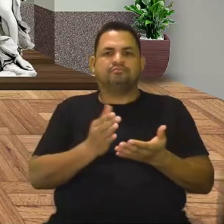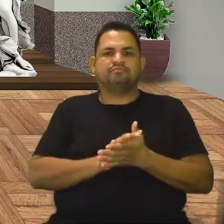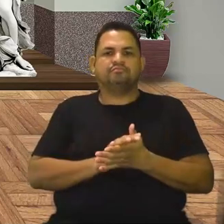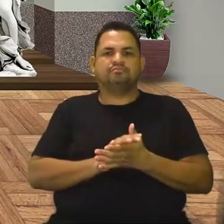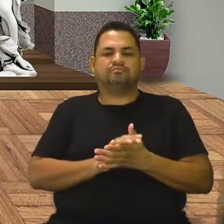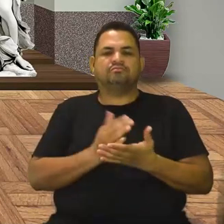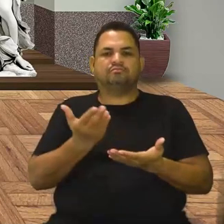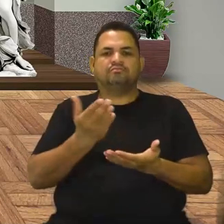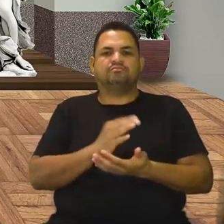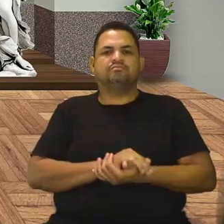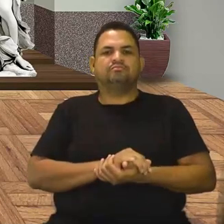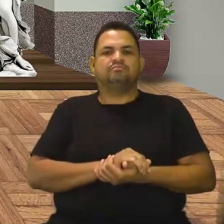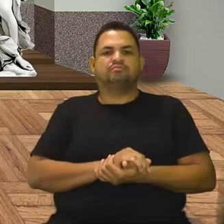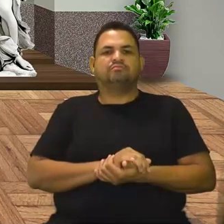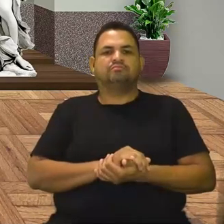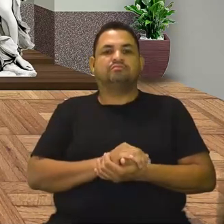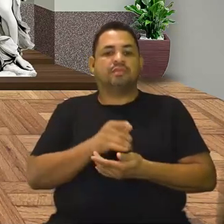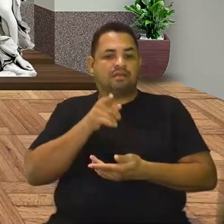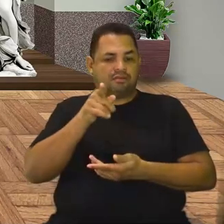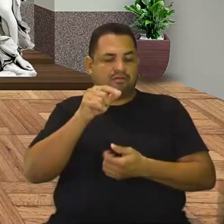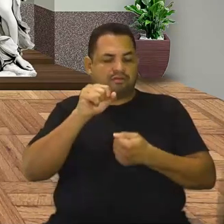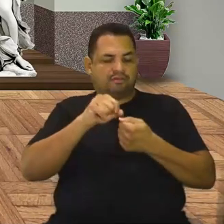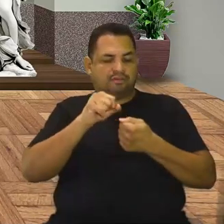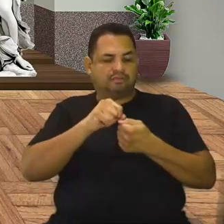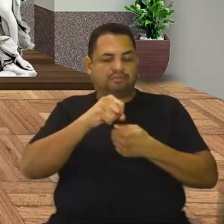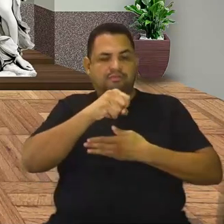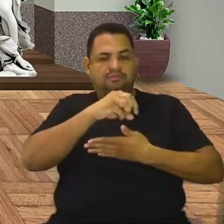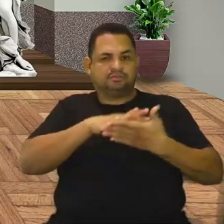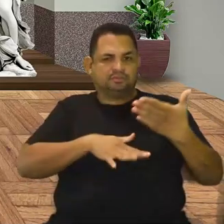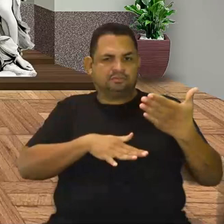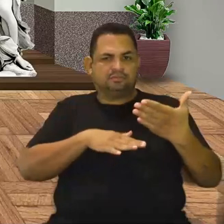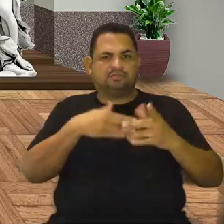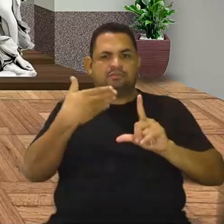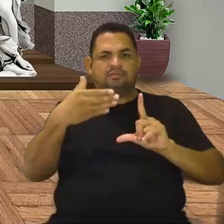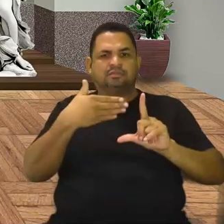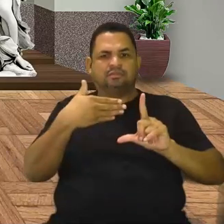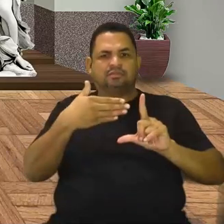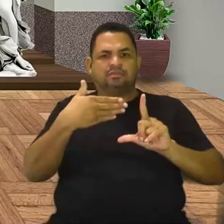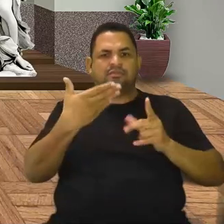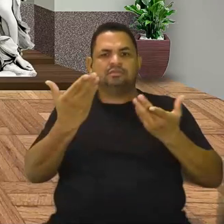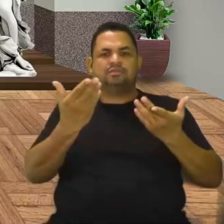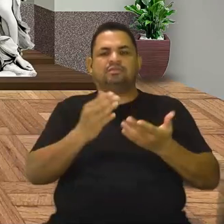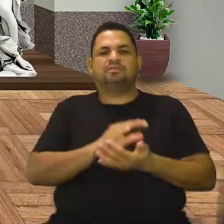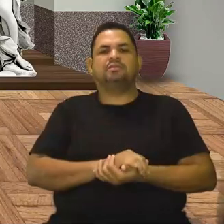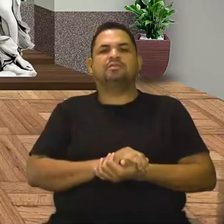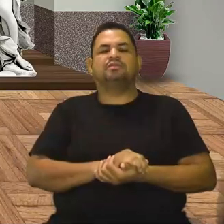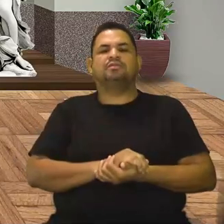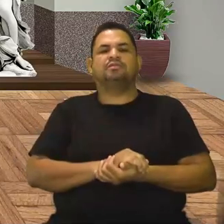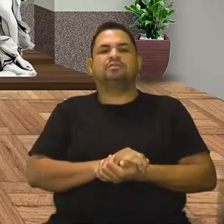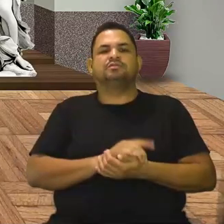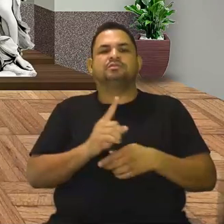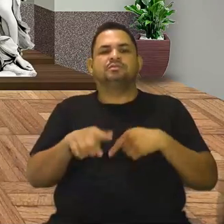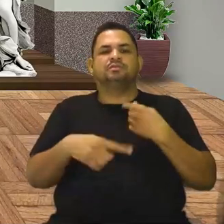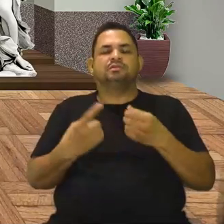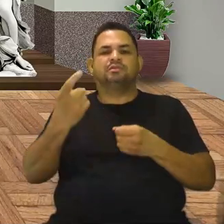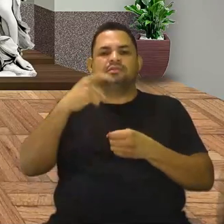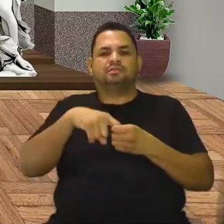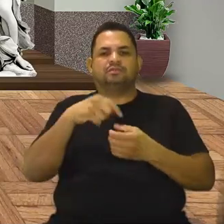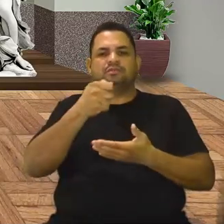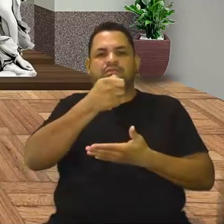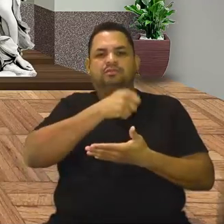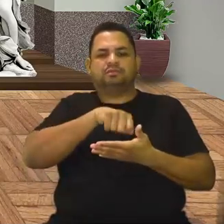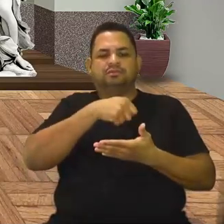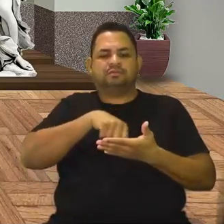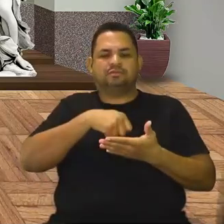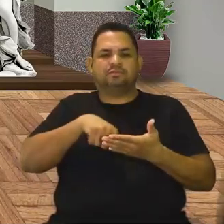que fala o nosso mascote. Fique com a atividade. Olhem na tela para vocês. Fique com essa atividade aí, que a gente já volta para